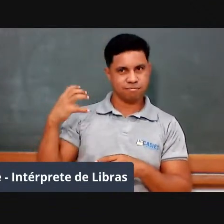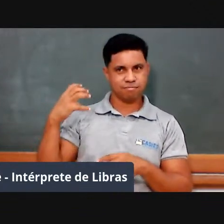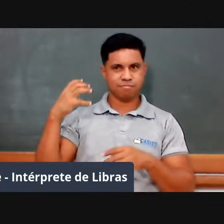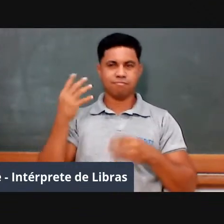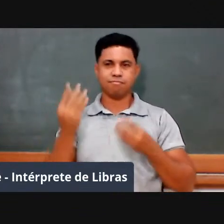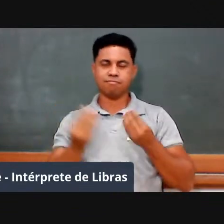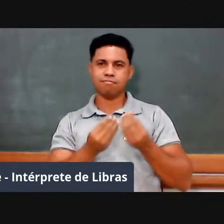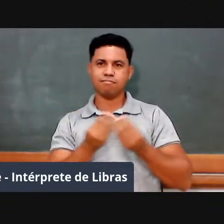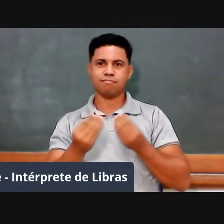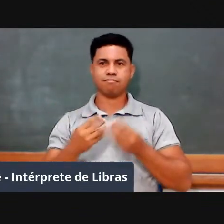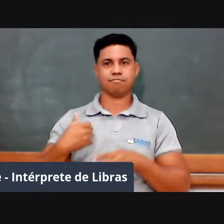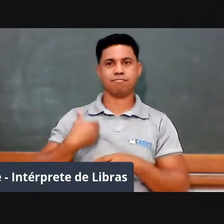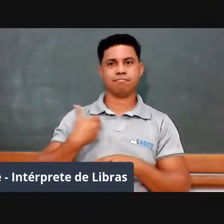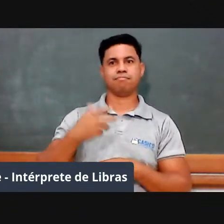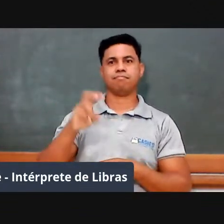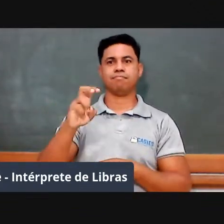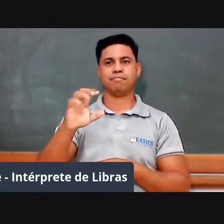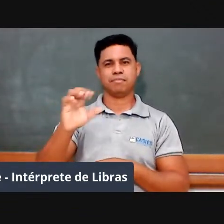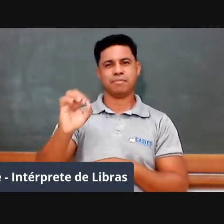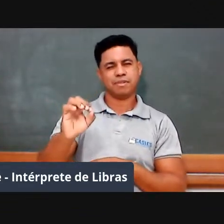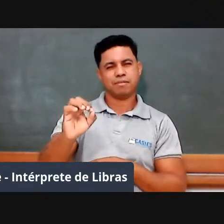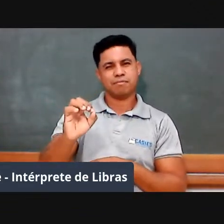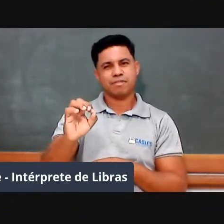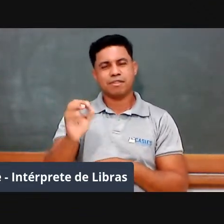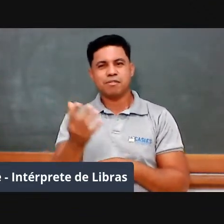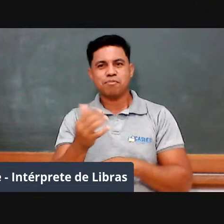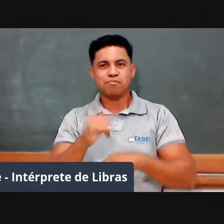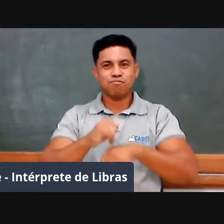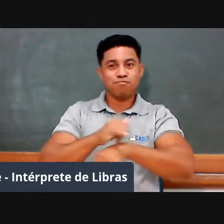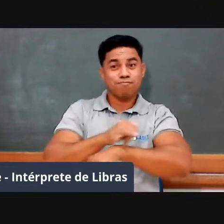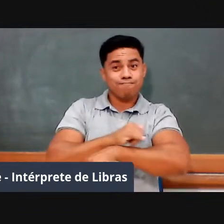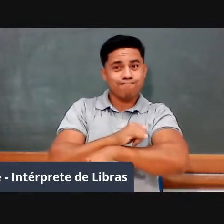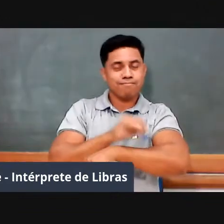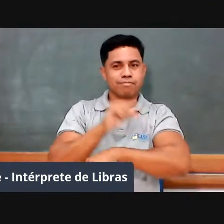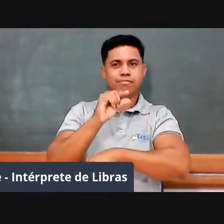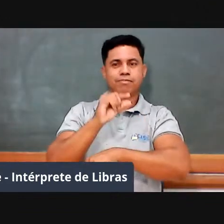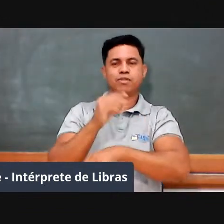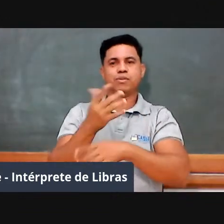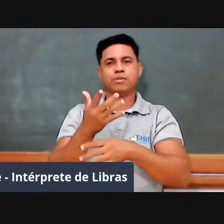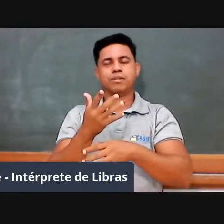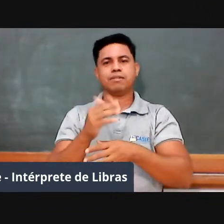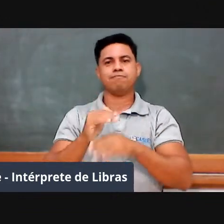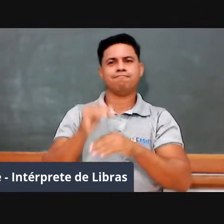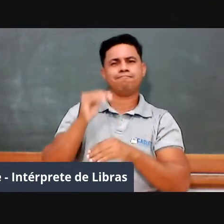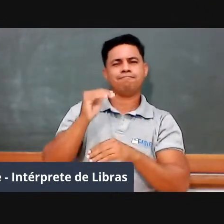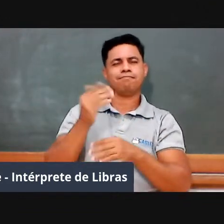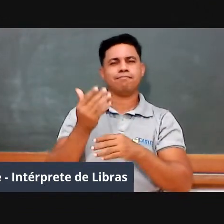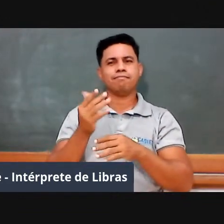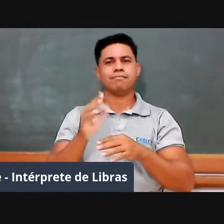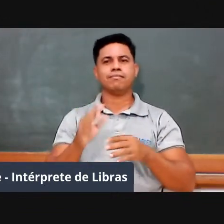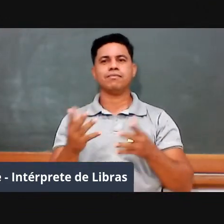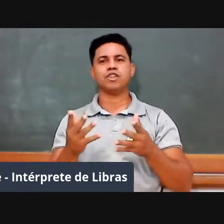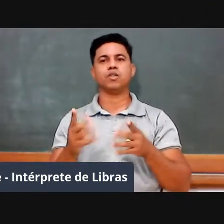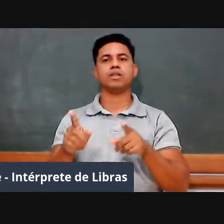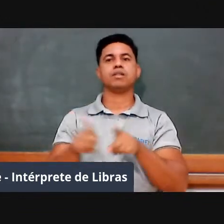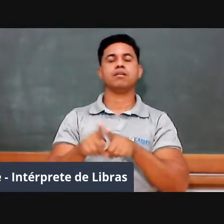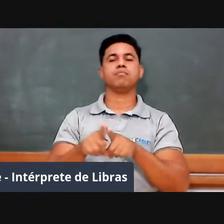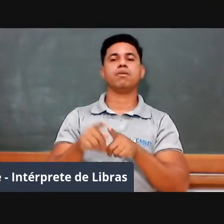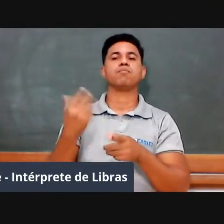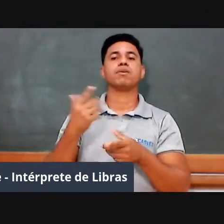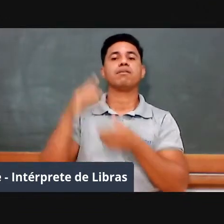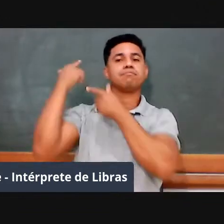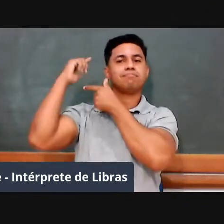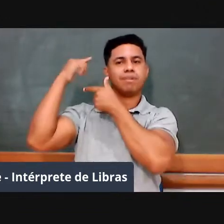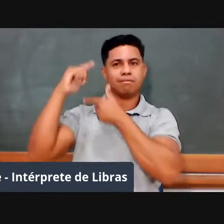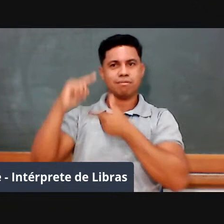de 50 anos, estou um pouco acima do peso, sou descendente de orientais, de japoneses,